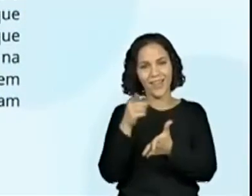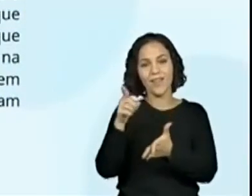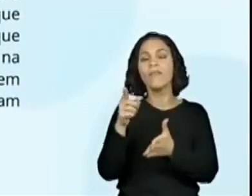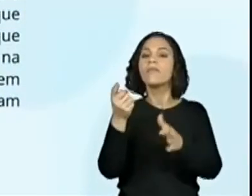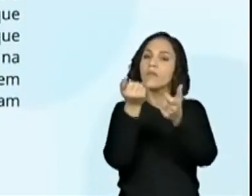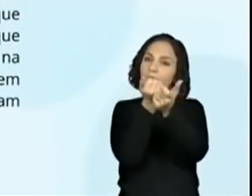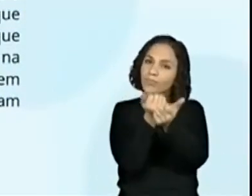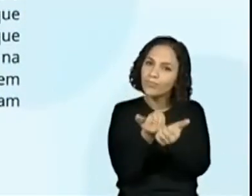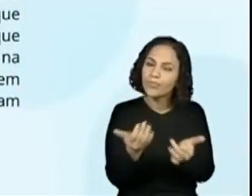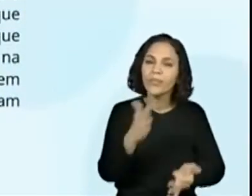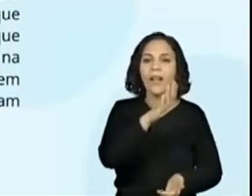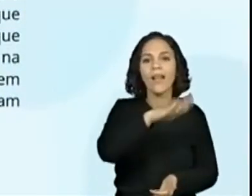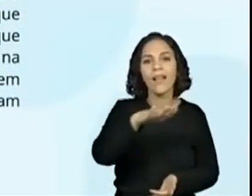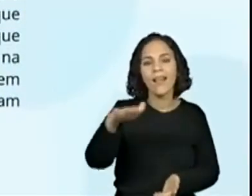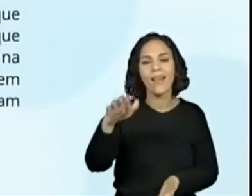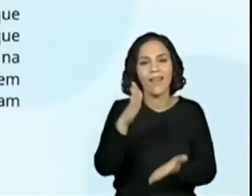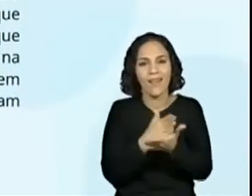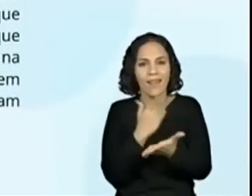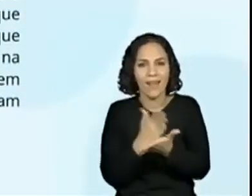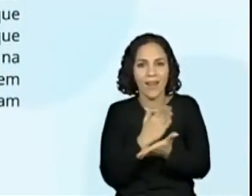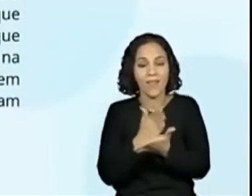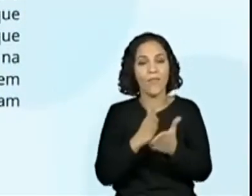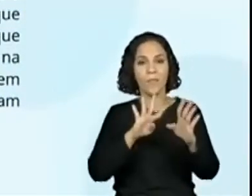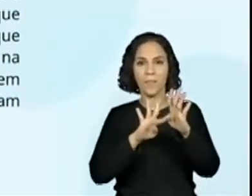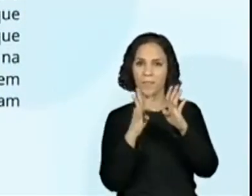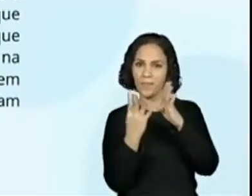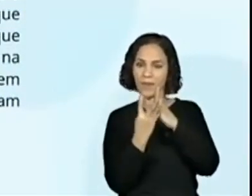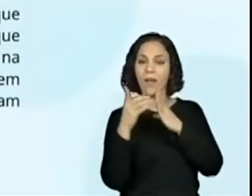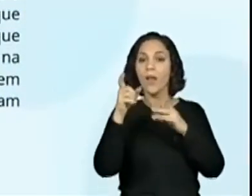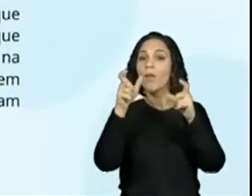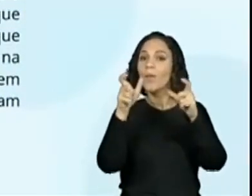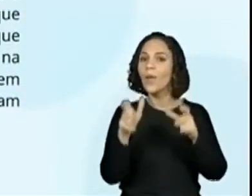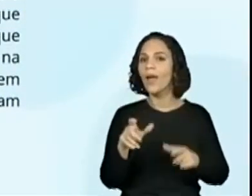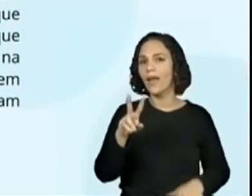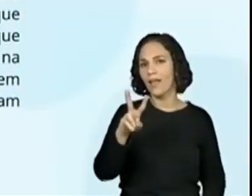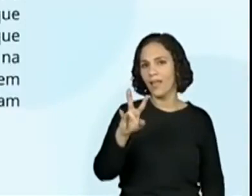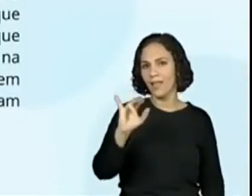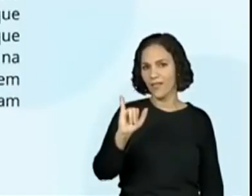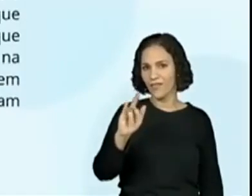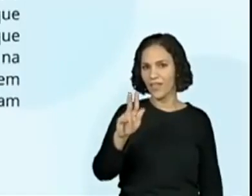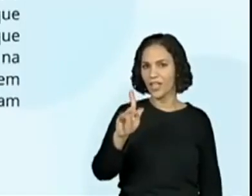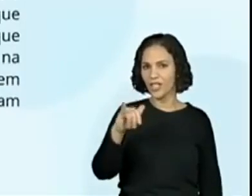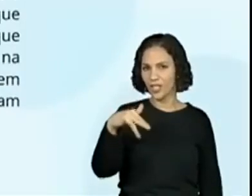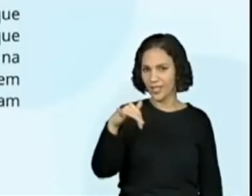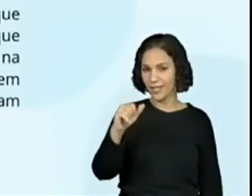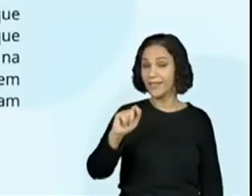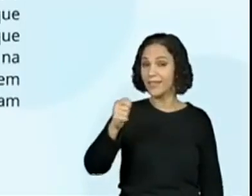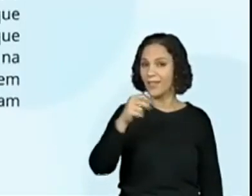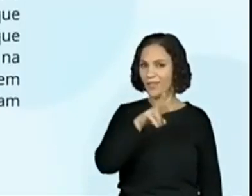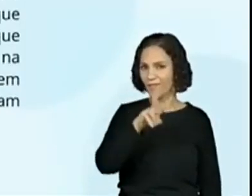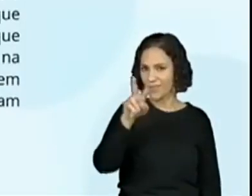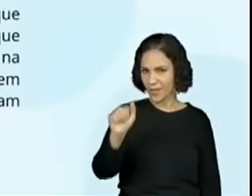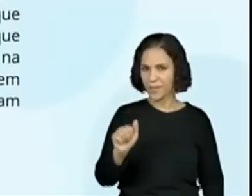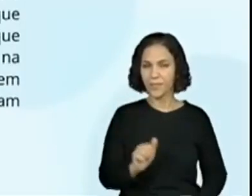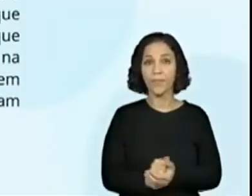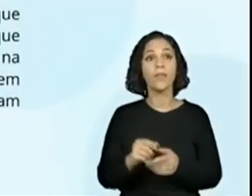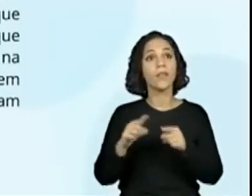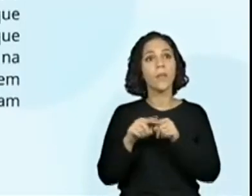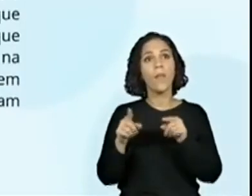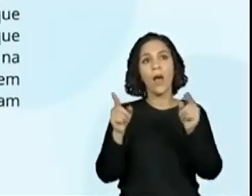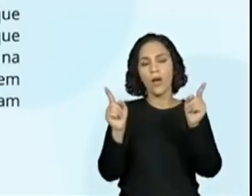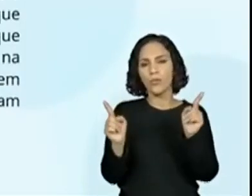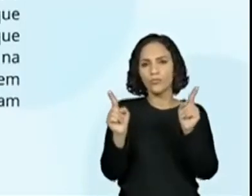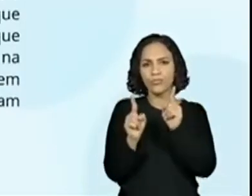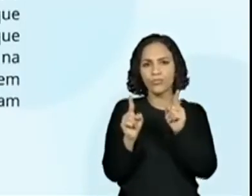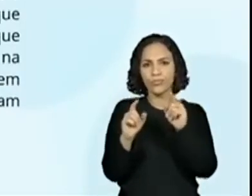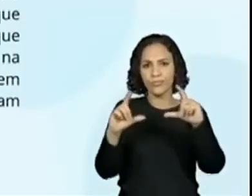infantis durante a quarentena na Virgínia. Aí vem o subtítulo, que também comentaremos um pouquinho depois sobre